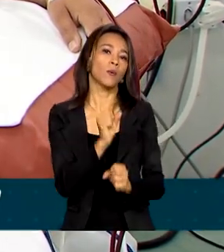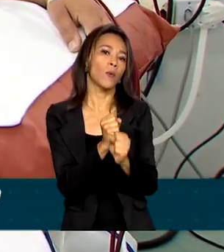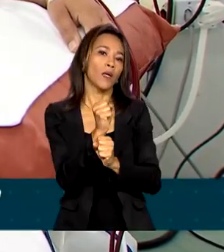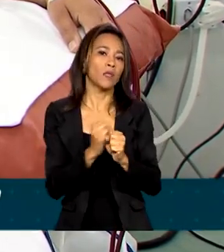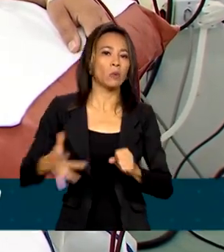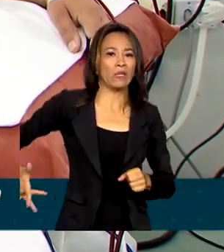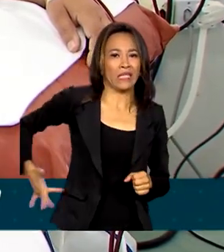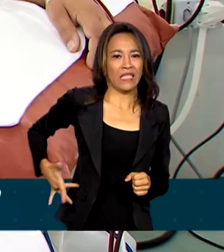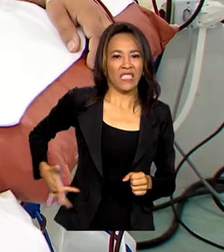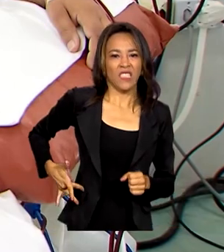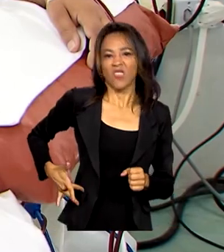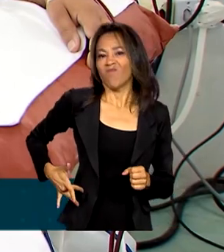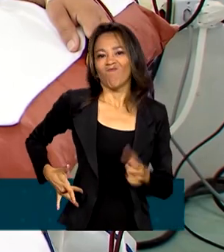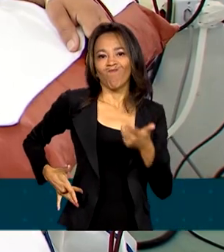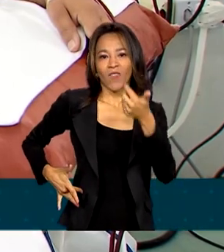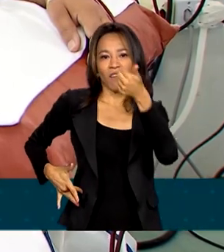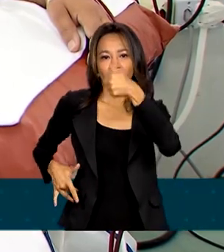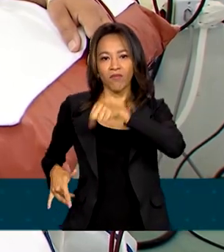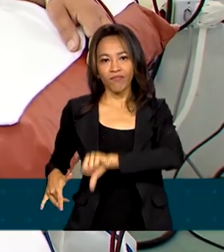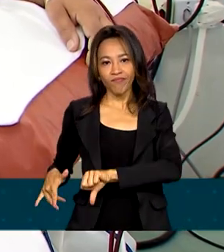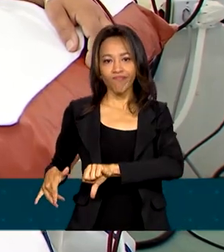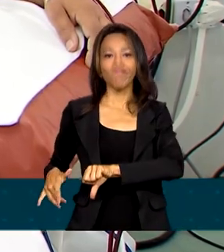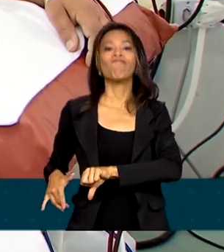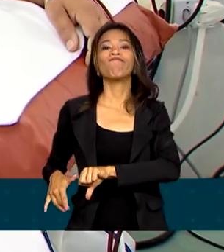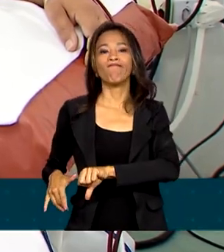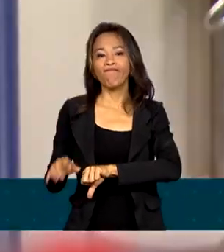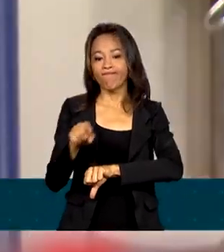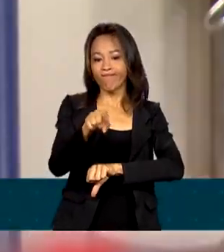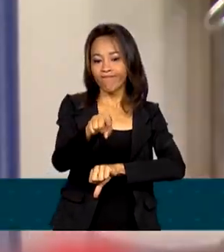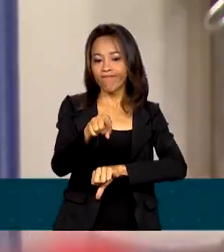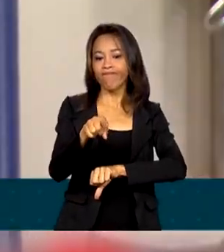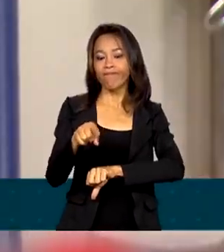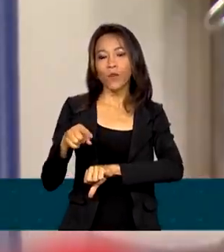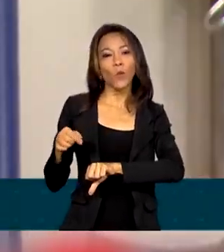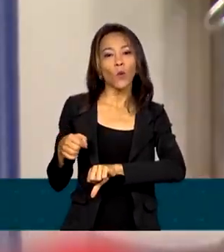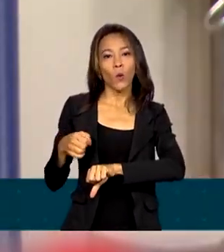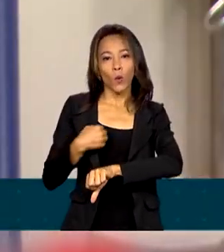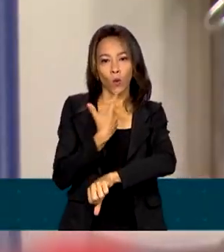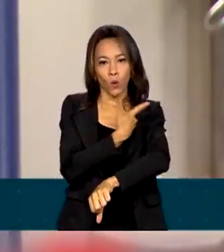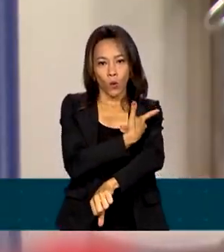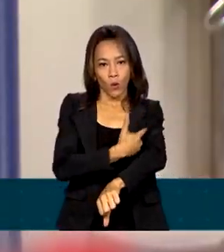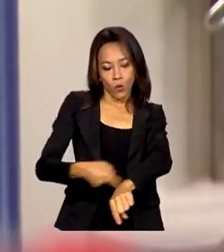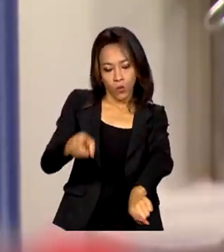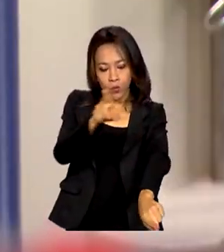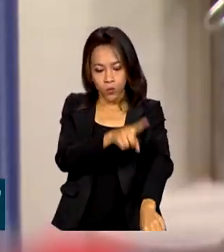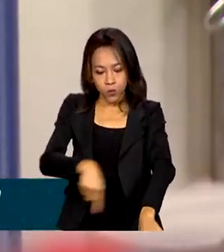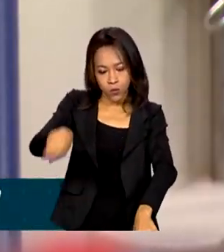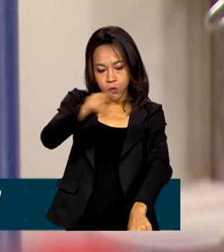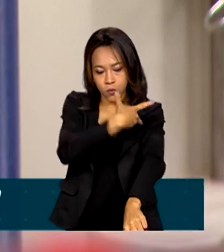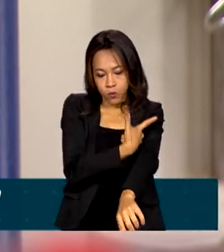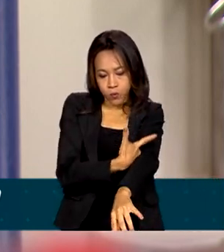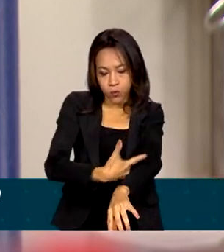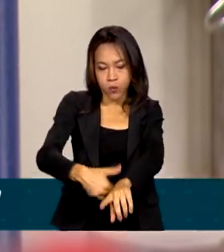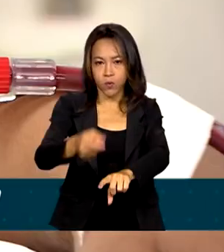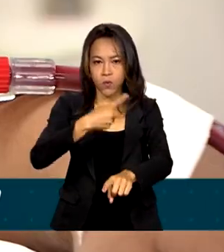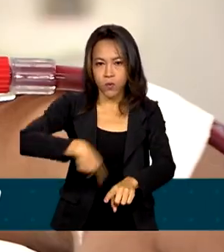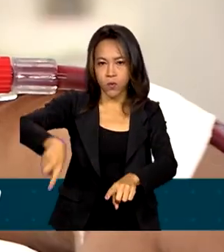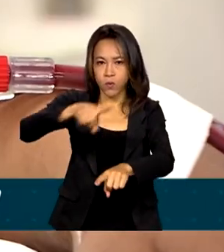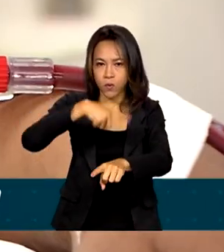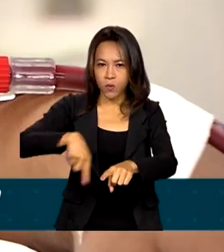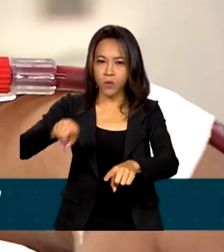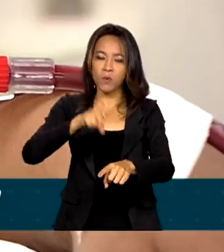não estavam cumprindo sua principal função, filtrar o sangue para remover todos os resíduos